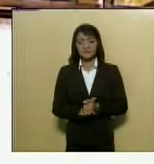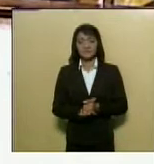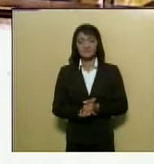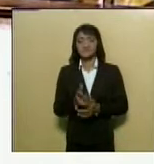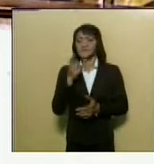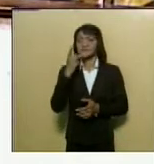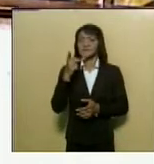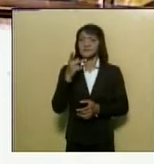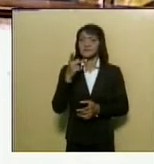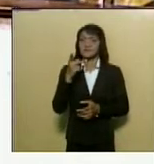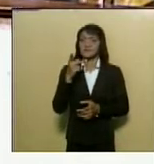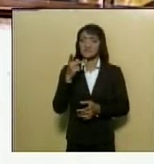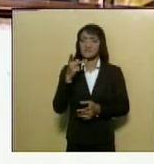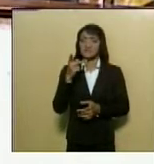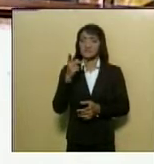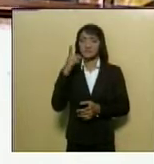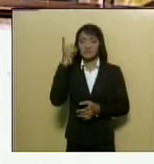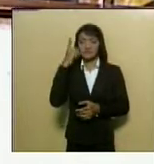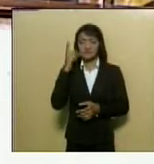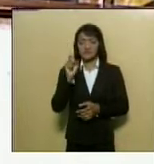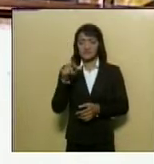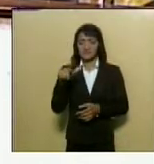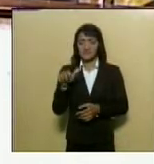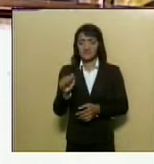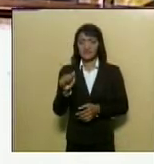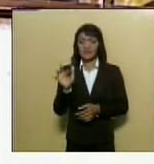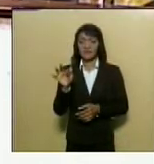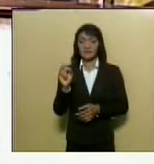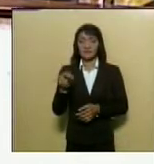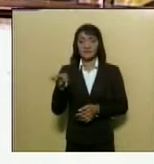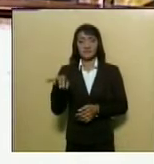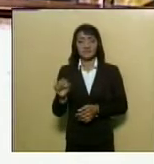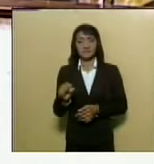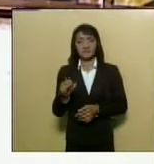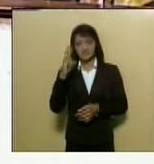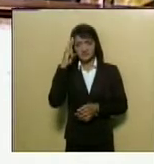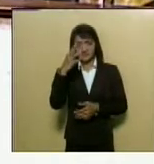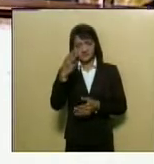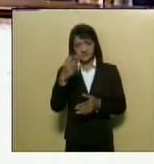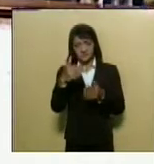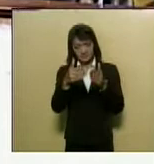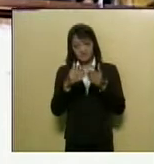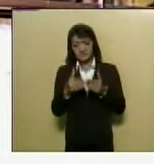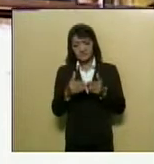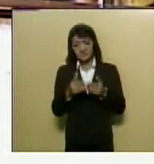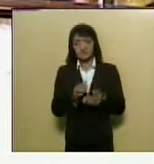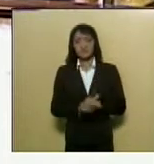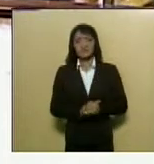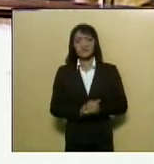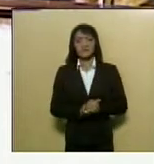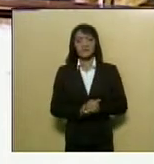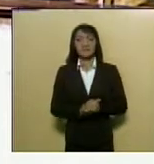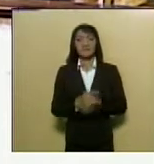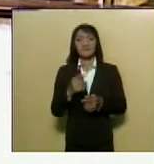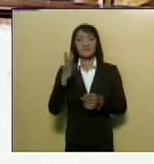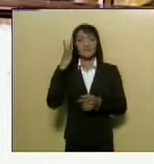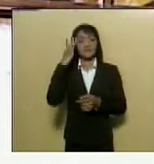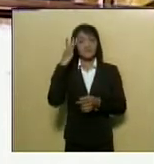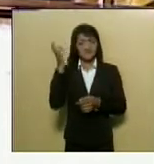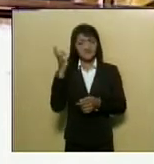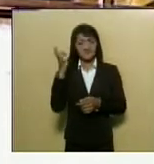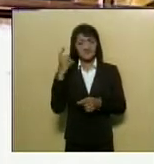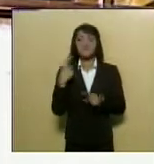A palavra deputada Silvia Afonso. Sr. Presidente, eu gostaria muito que o senhor reconsiderasse a questão de amanhã,